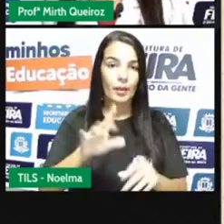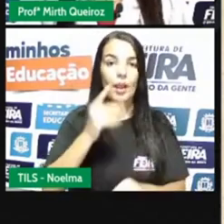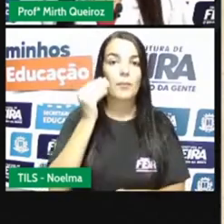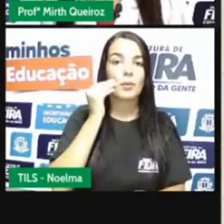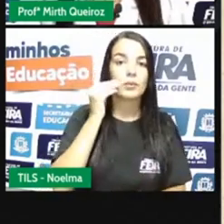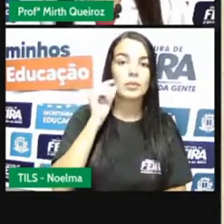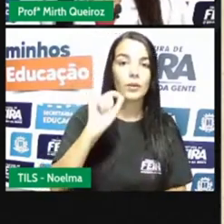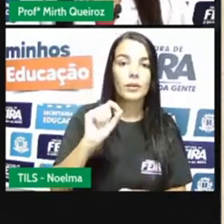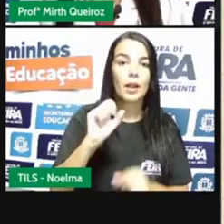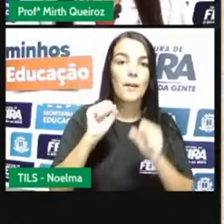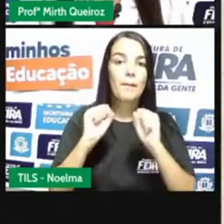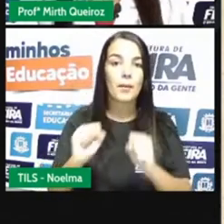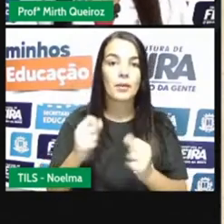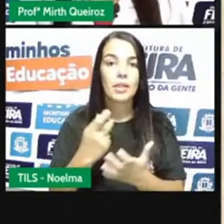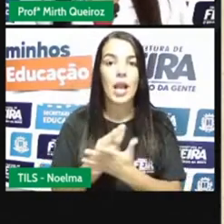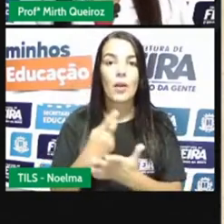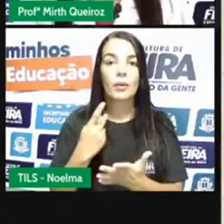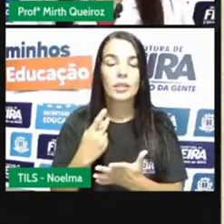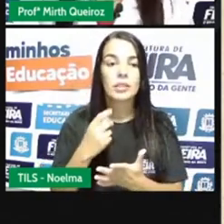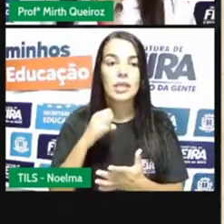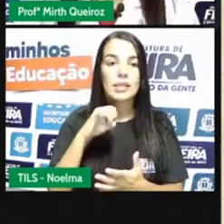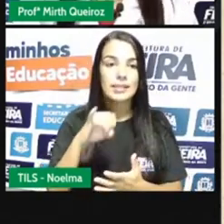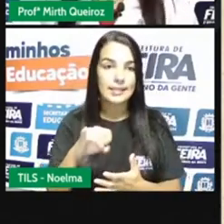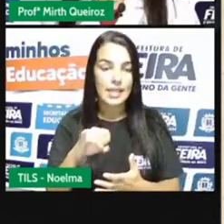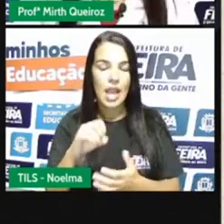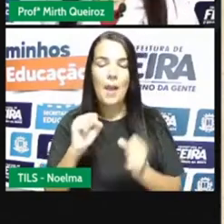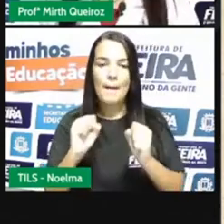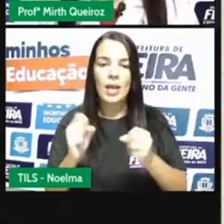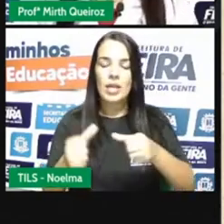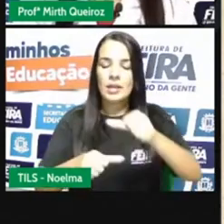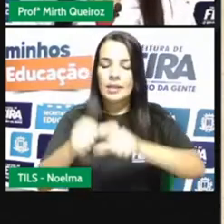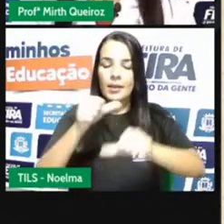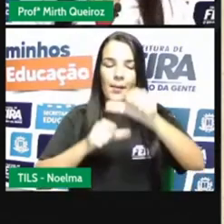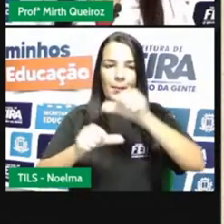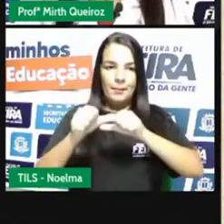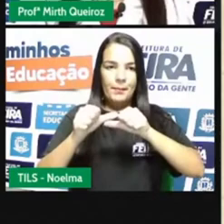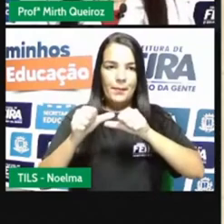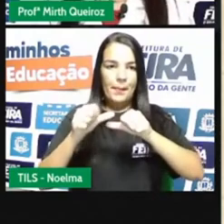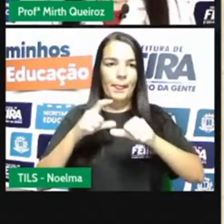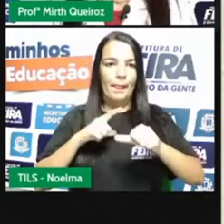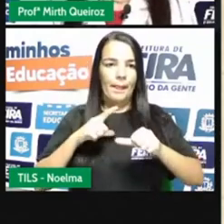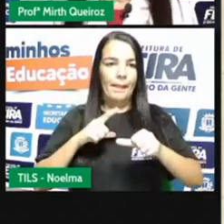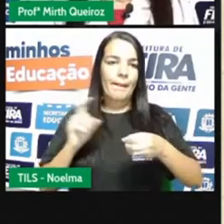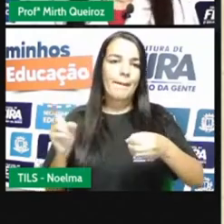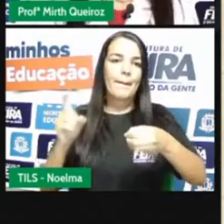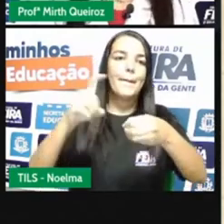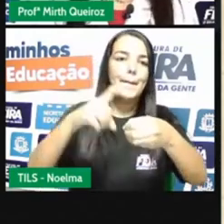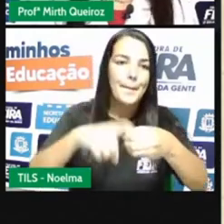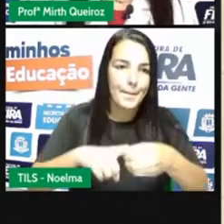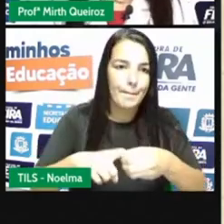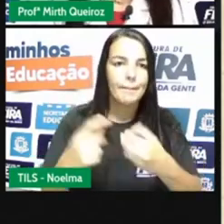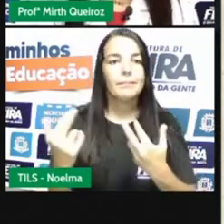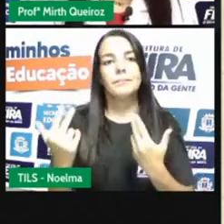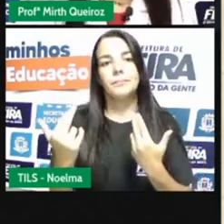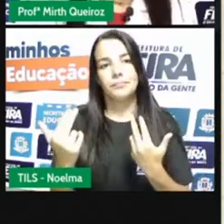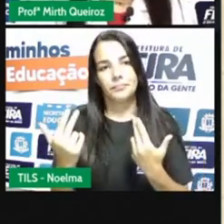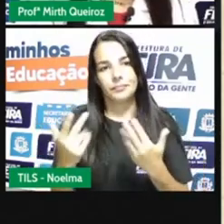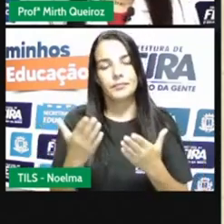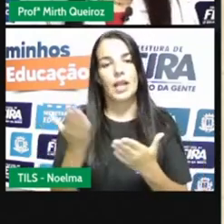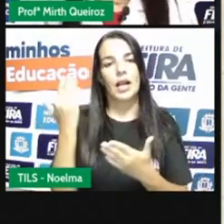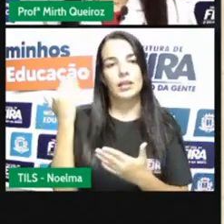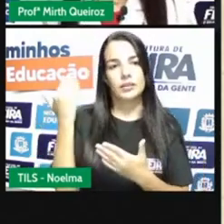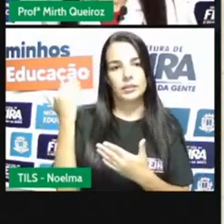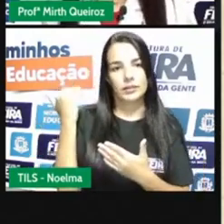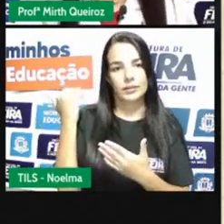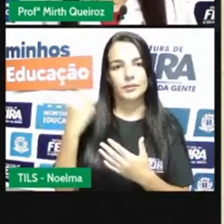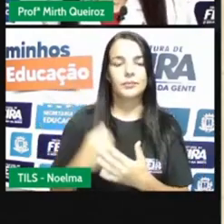transformações que acontecem em que a gente pode reverter aí e as substâncias voltarem ao mesmo posicionamento que